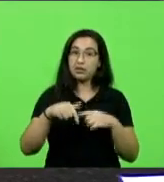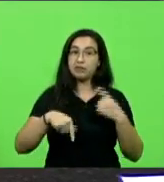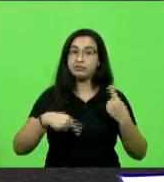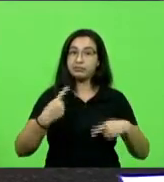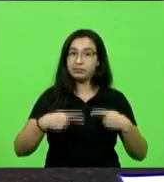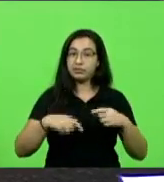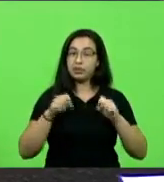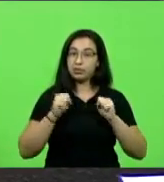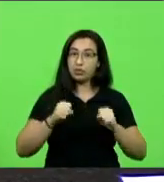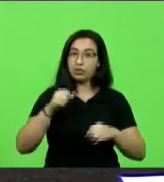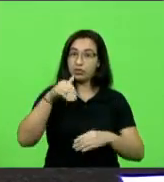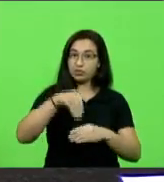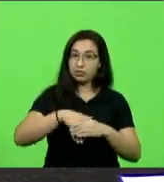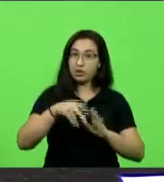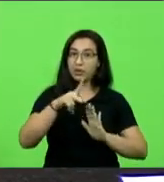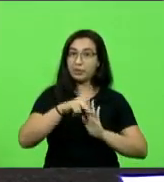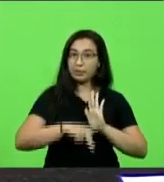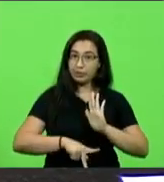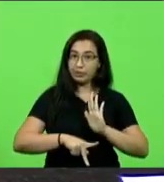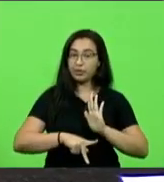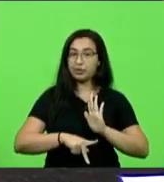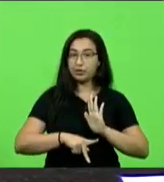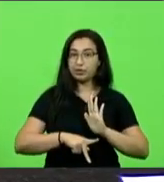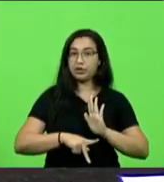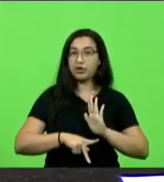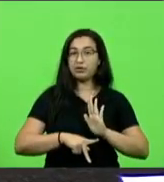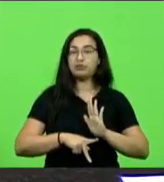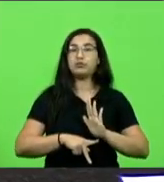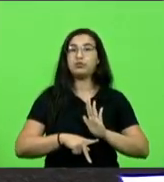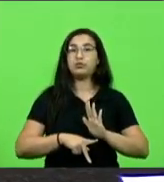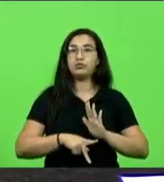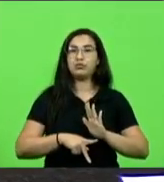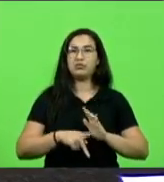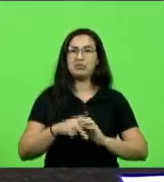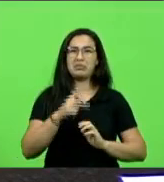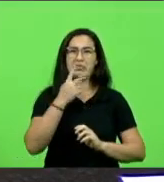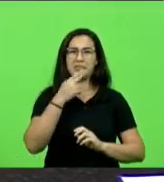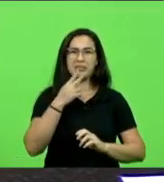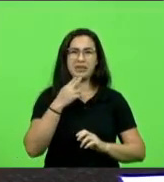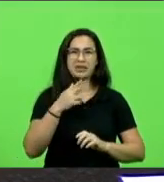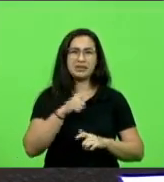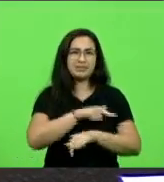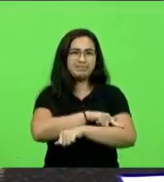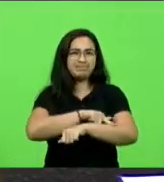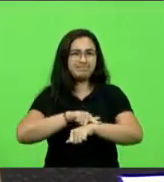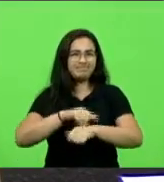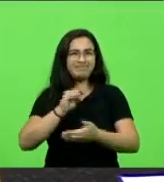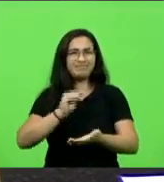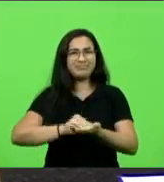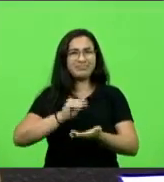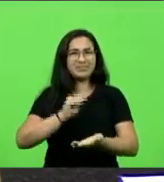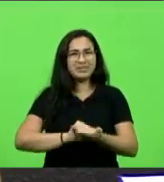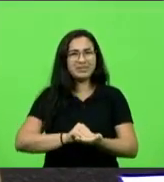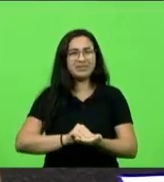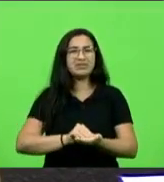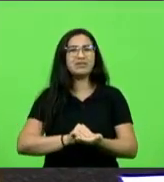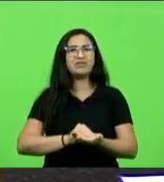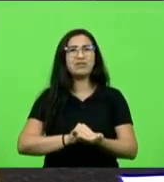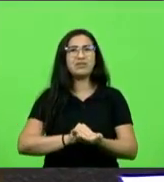um projeto. Que de forma tão deselegante. Talvez até...